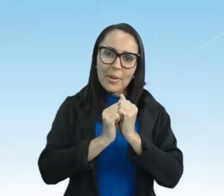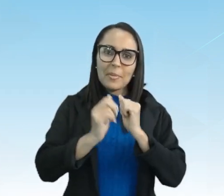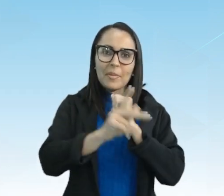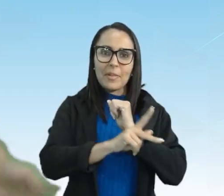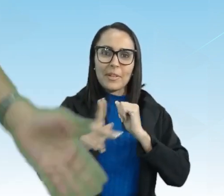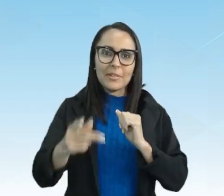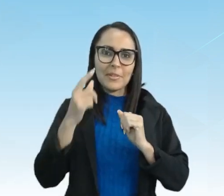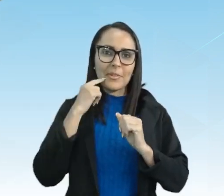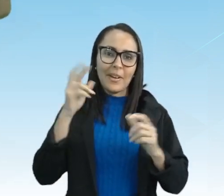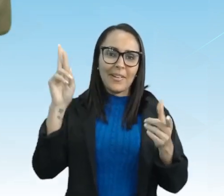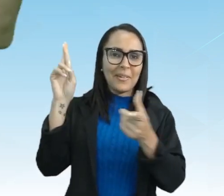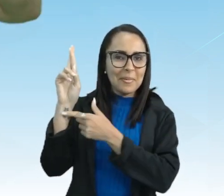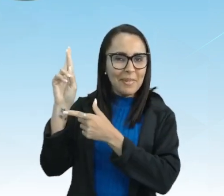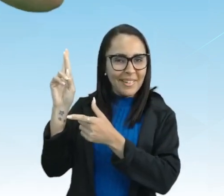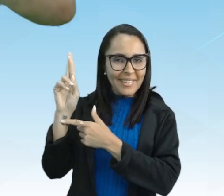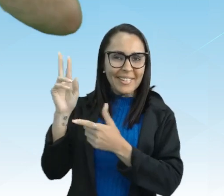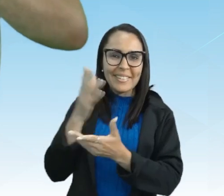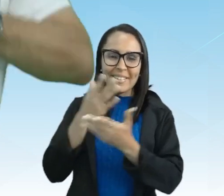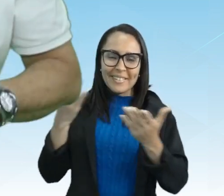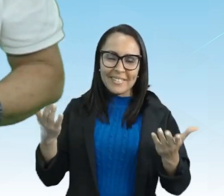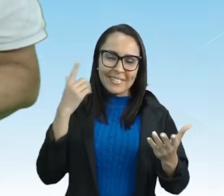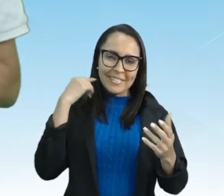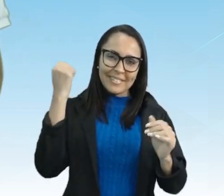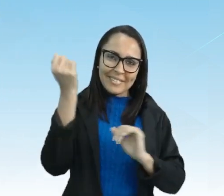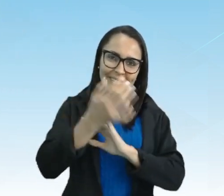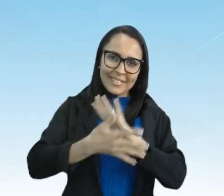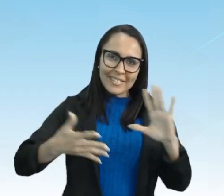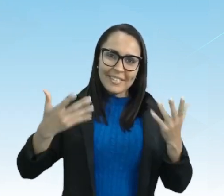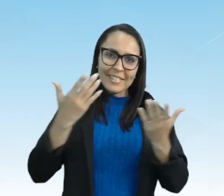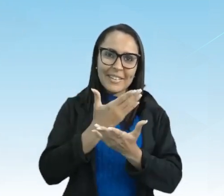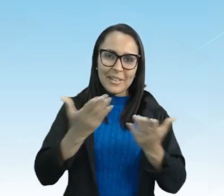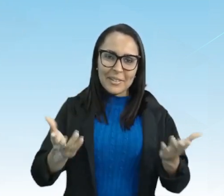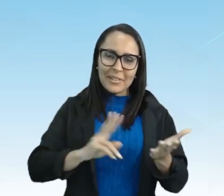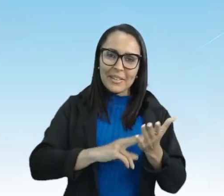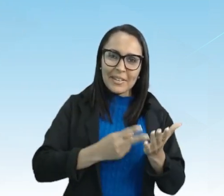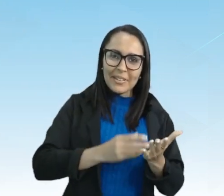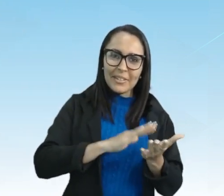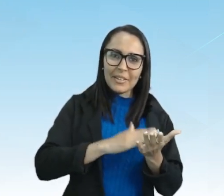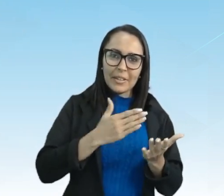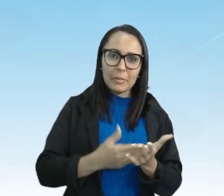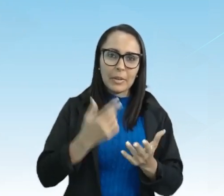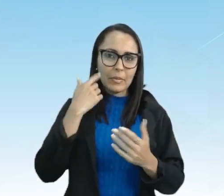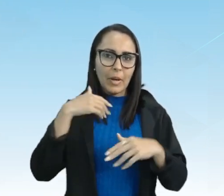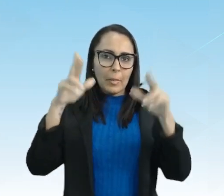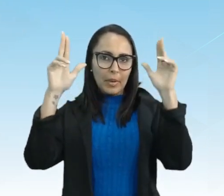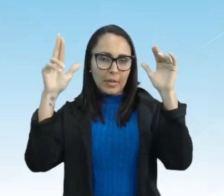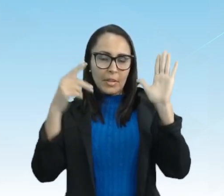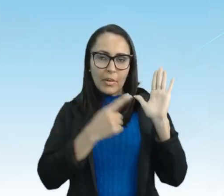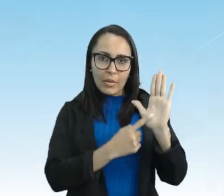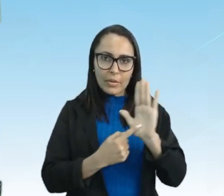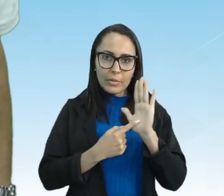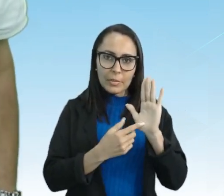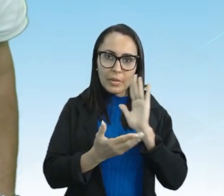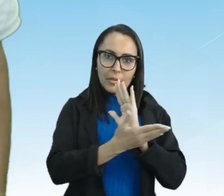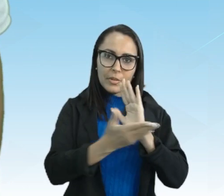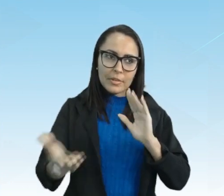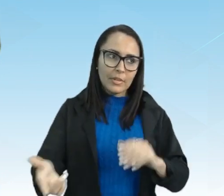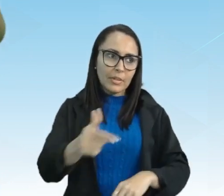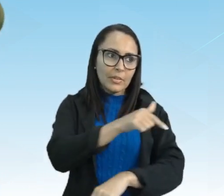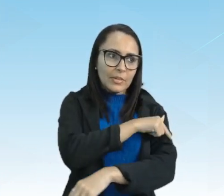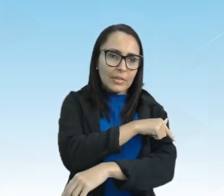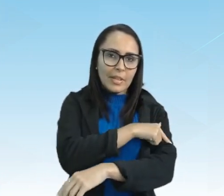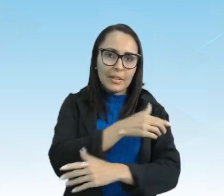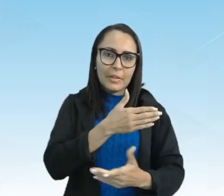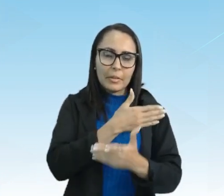professora de libras Roberta Silveira, nós iremos apresentar um assunto para você estudante do sétimo ano,